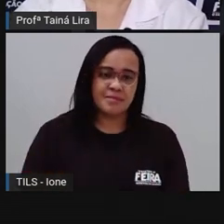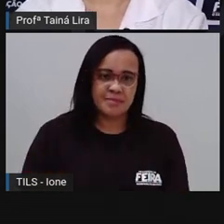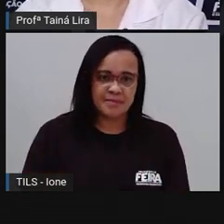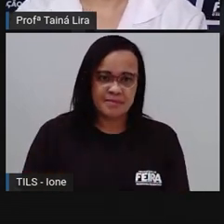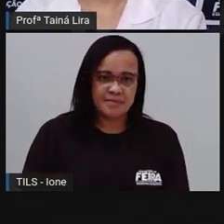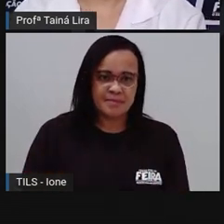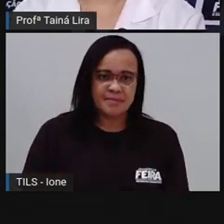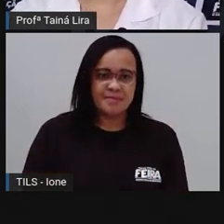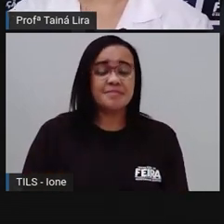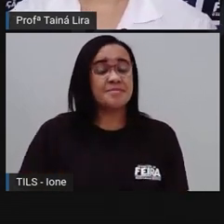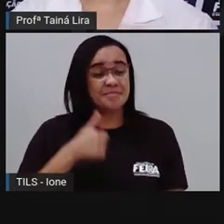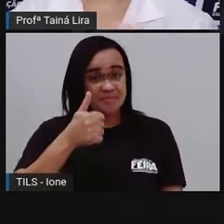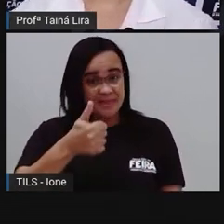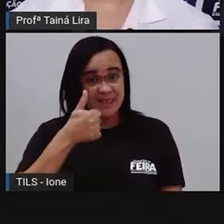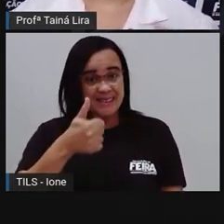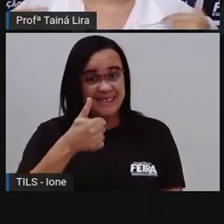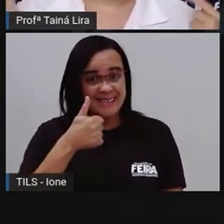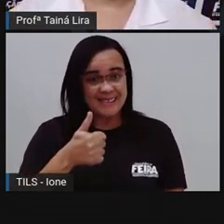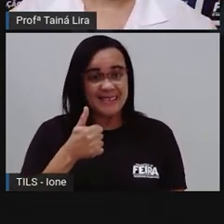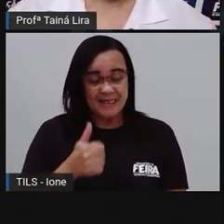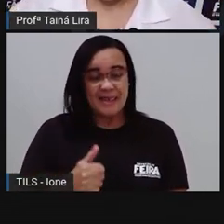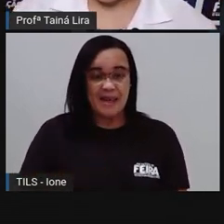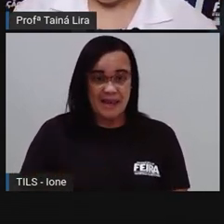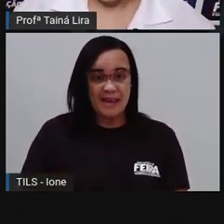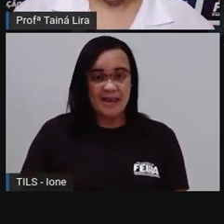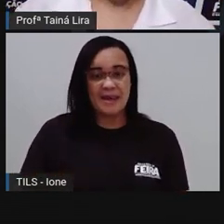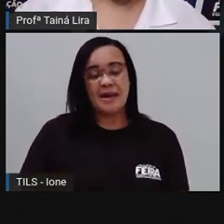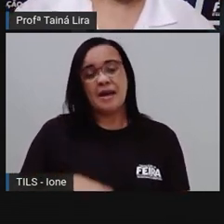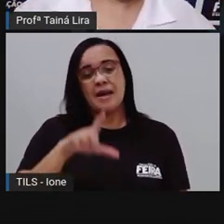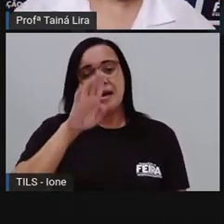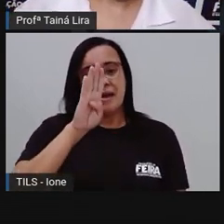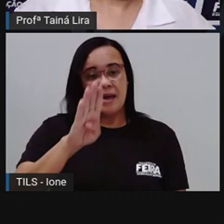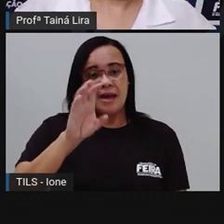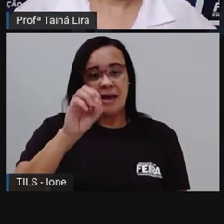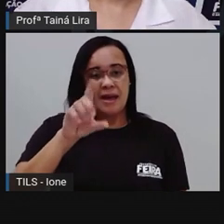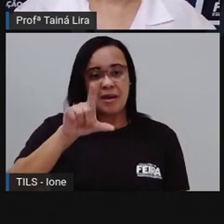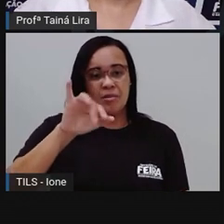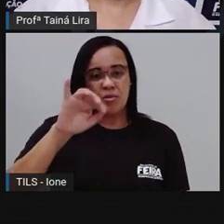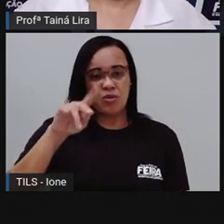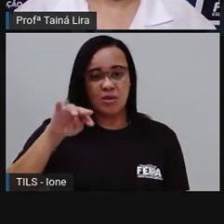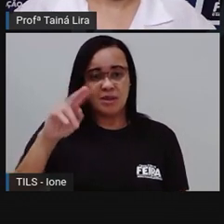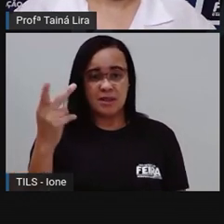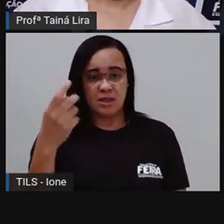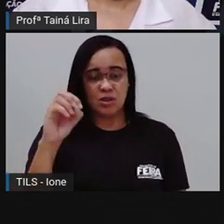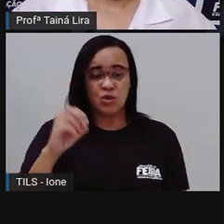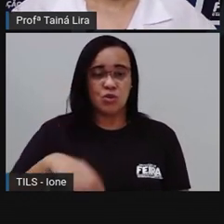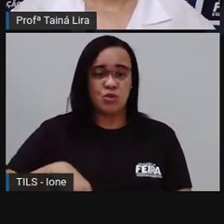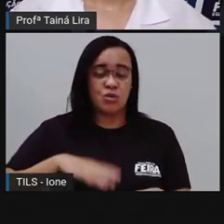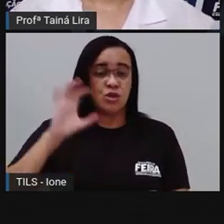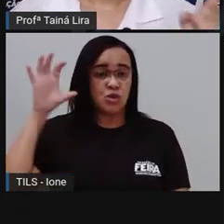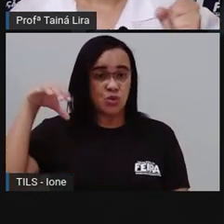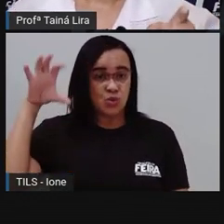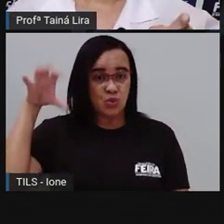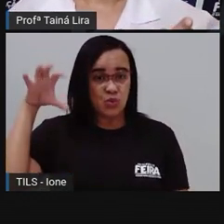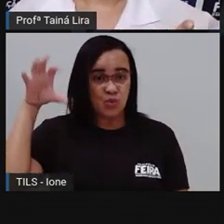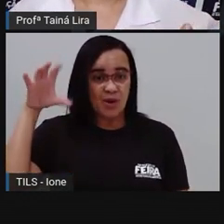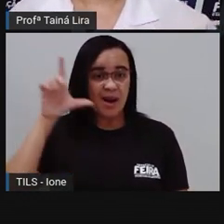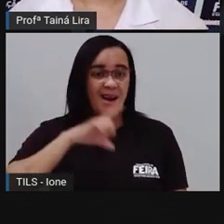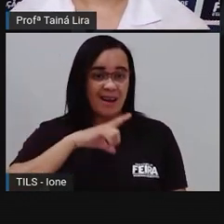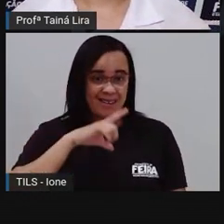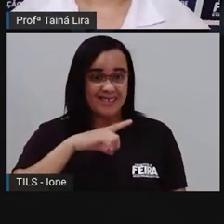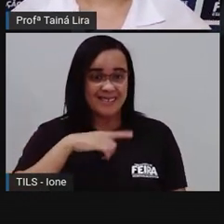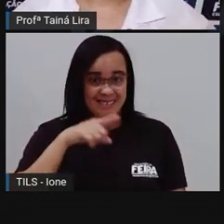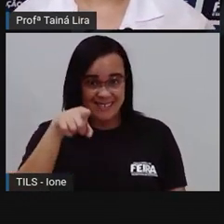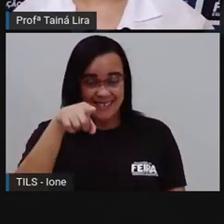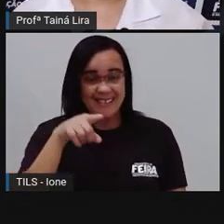Ah, muito bem. É o bolinho de chuva, certo? Então, vamos lá? Ó, é o